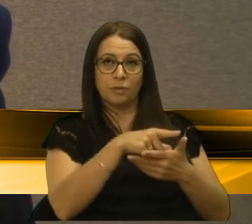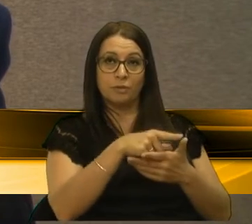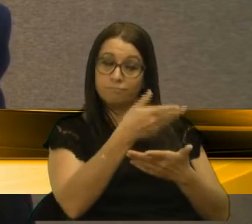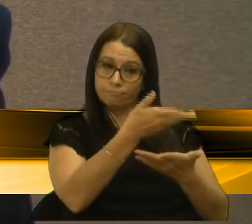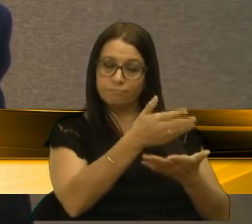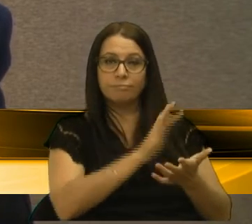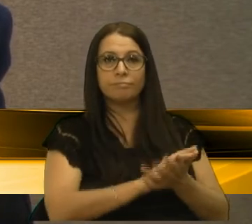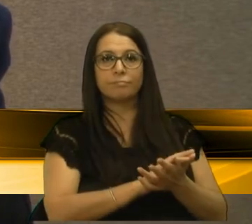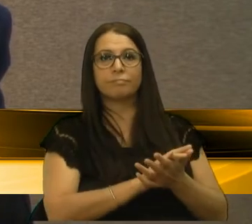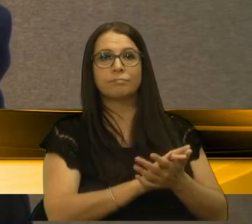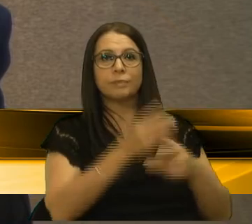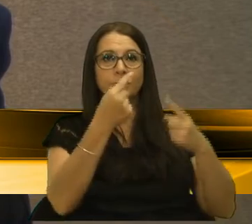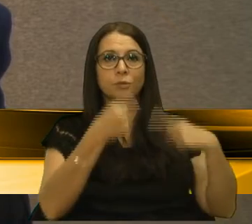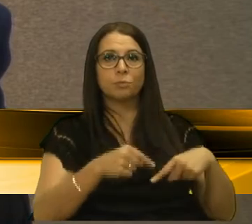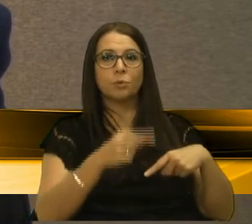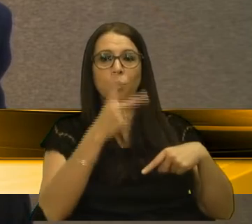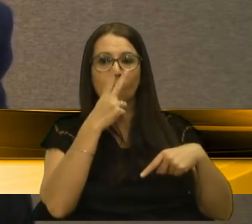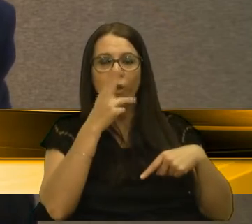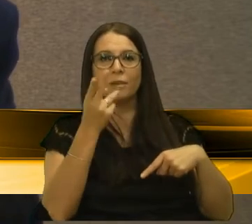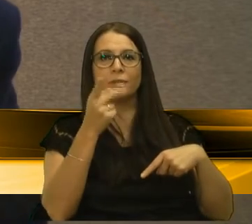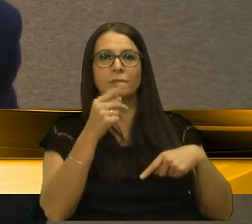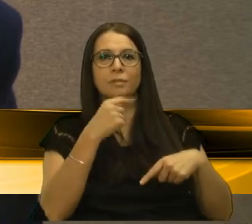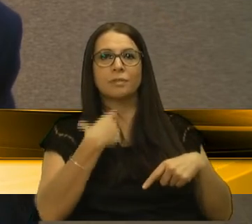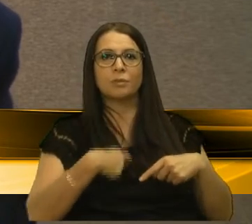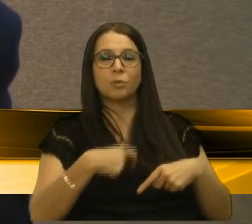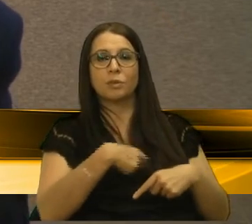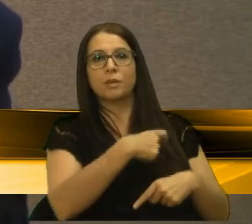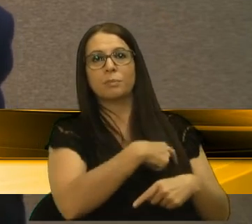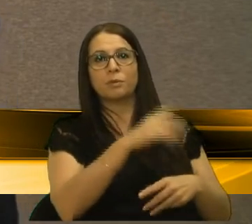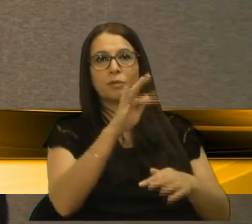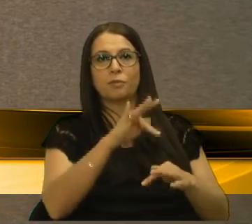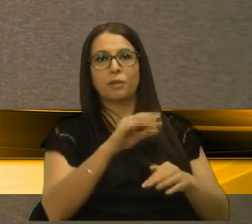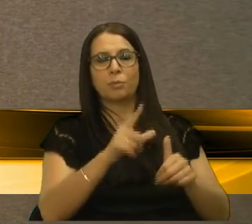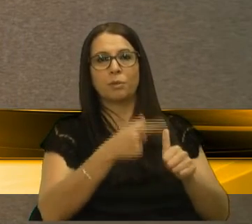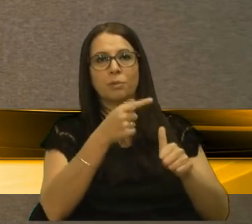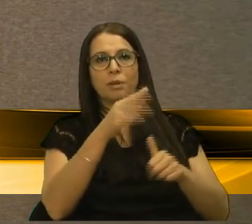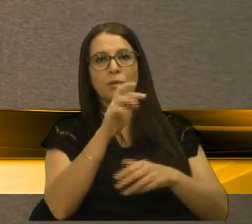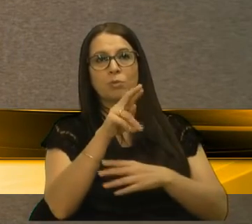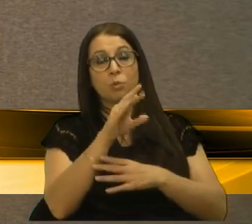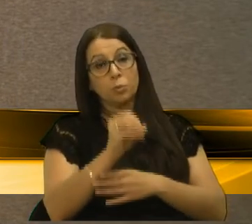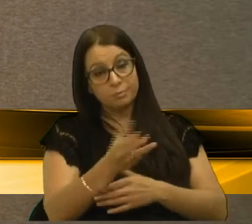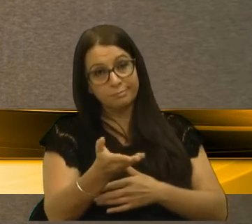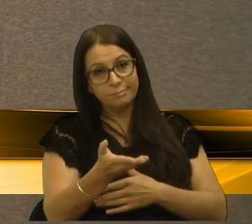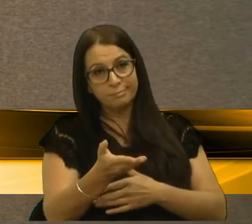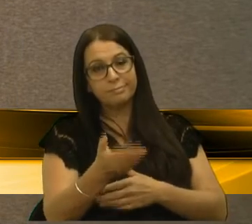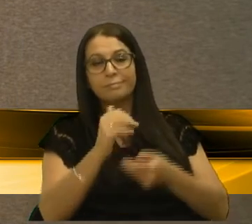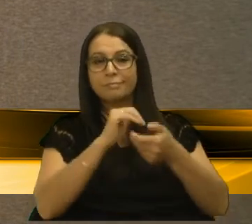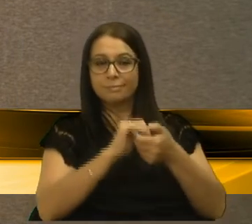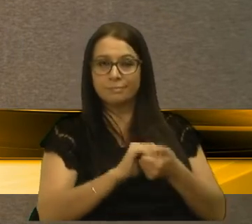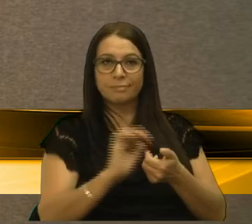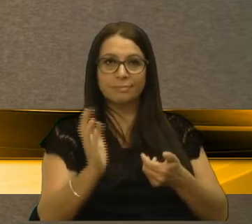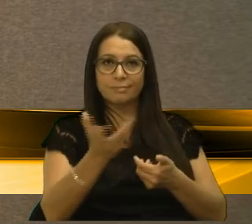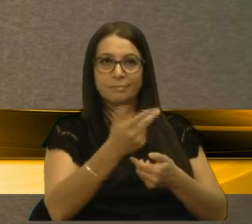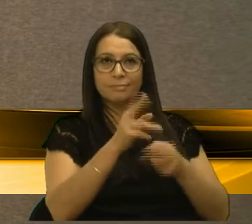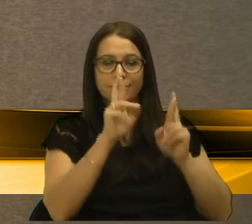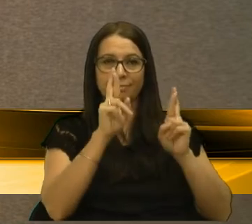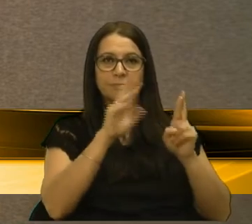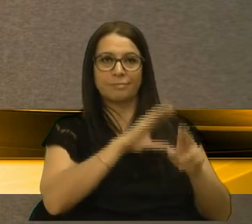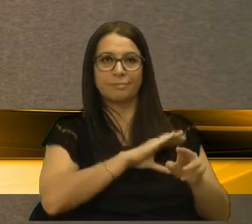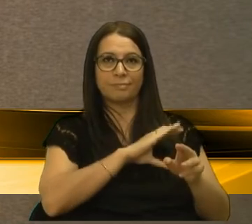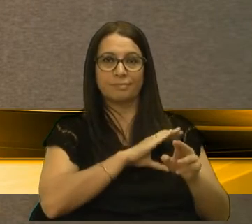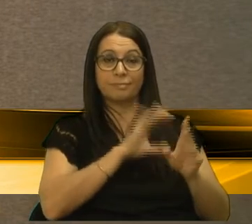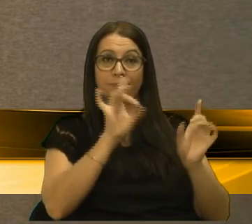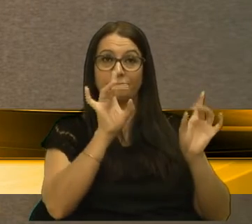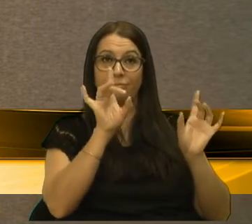aí disputando de igual para igual com o Grêmio no final do primeiro turno. Então, cumprimentos a toda a torcida do Caxias, mas